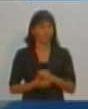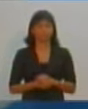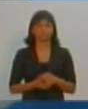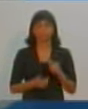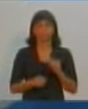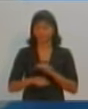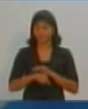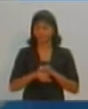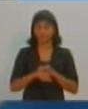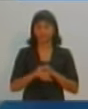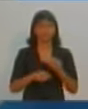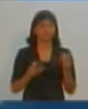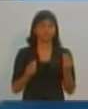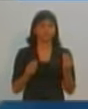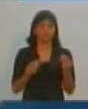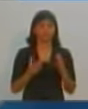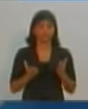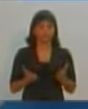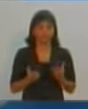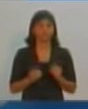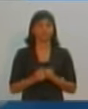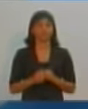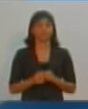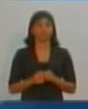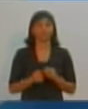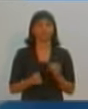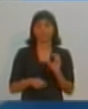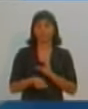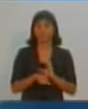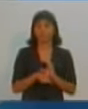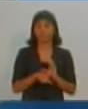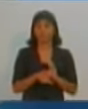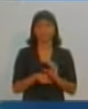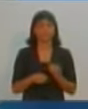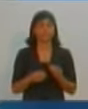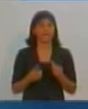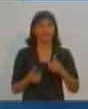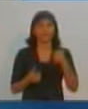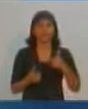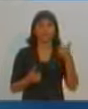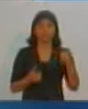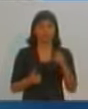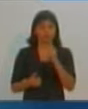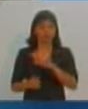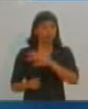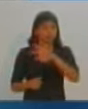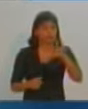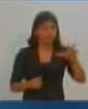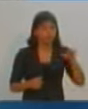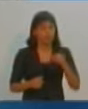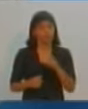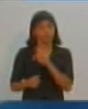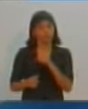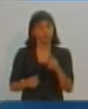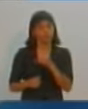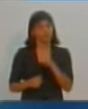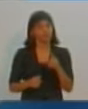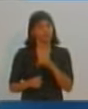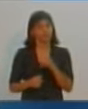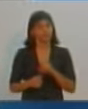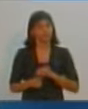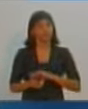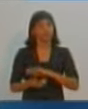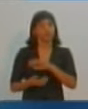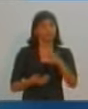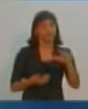nós vamos... O pessoal vai capacitar melhor e mais os professores. Toda a rede vai passar